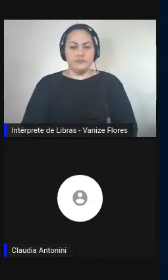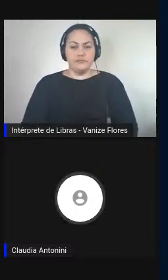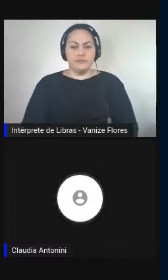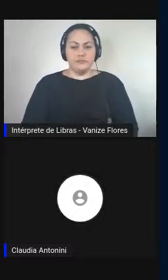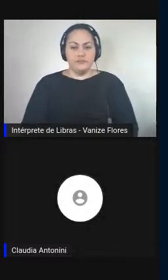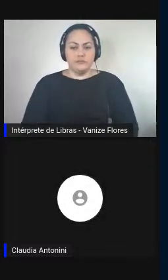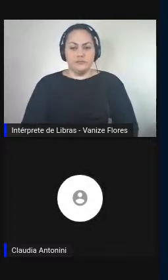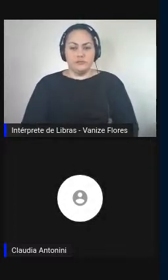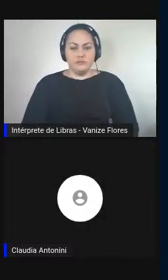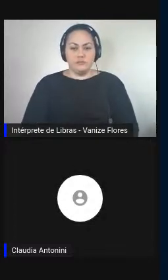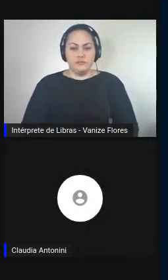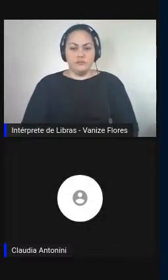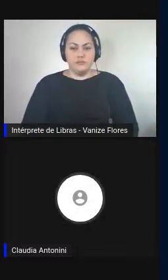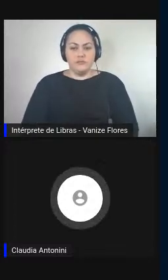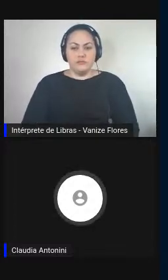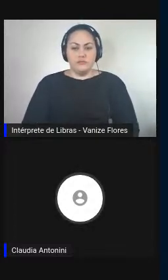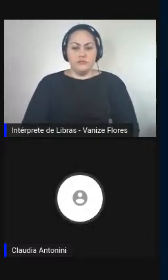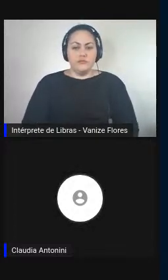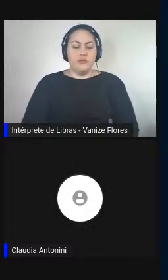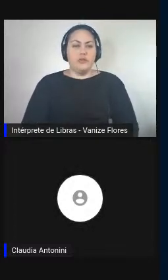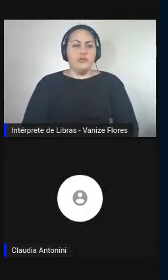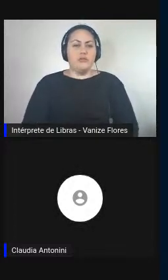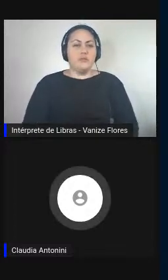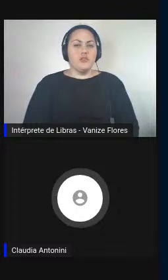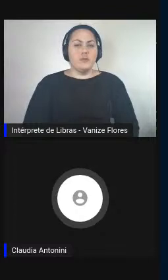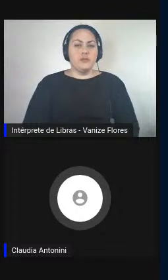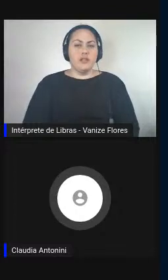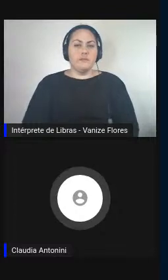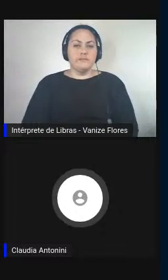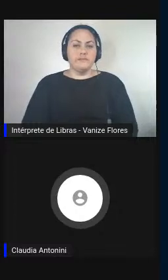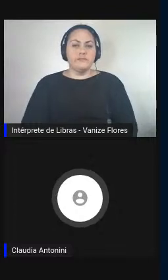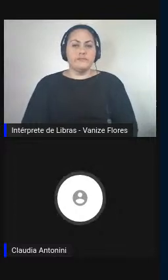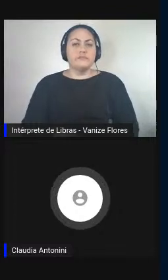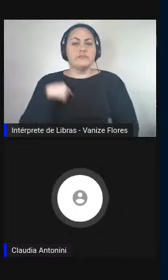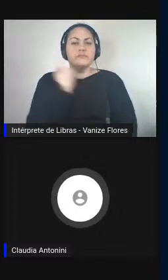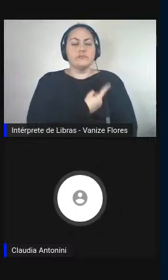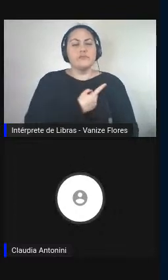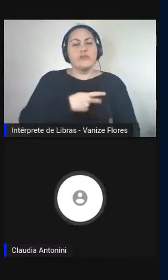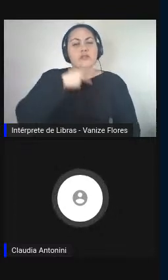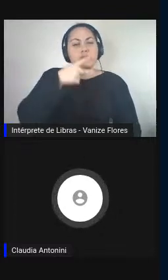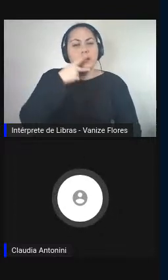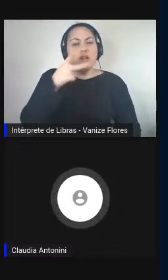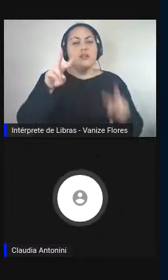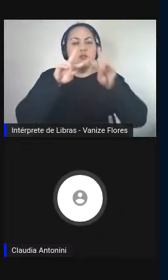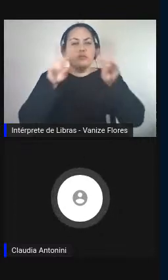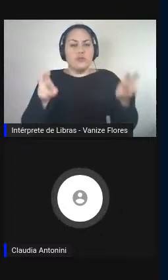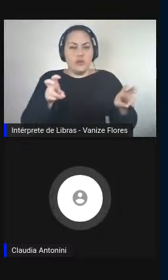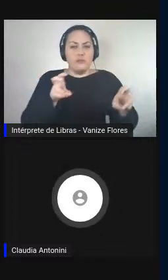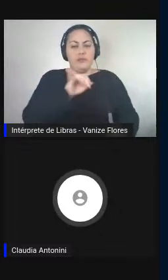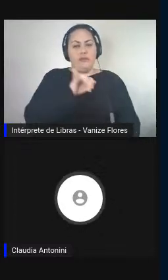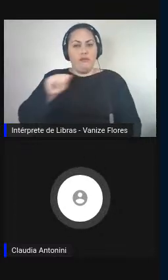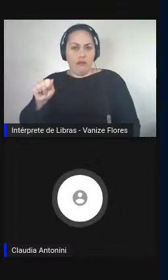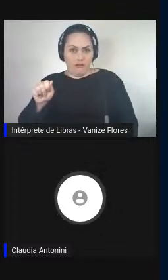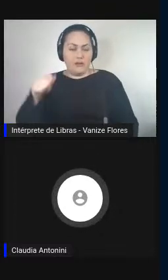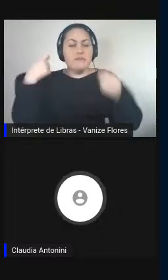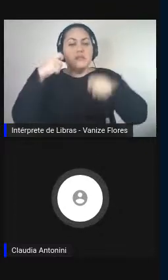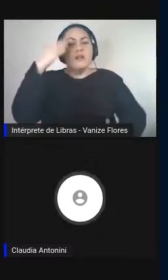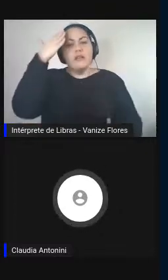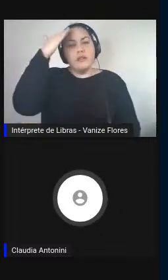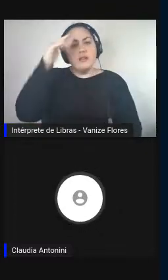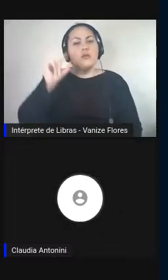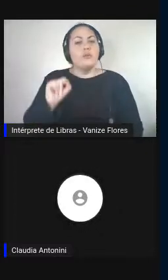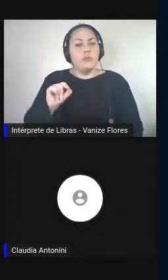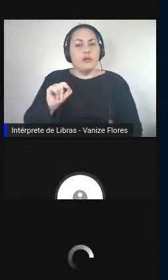Bem, então, quando falamos de inteligência artificial, temos que entender uma coisa que é